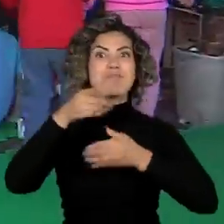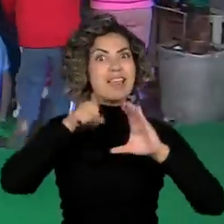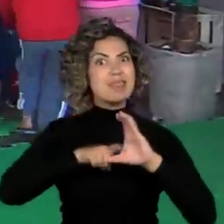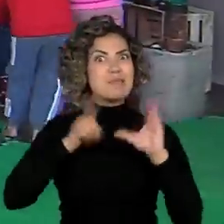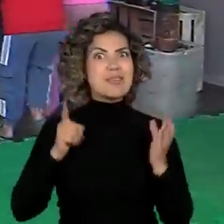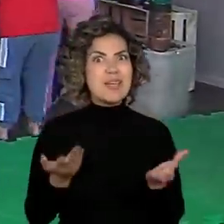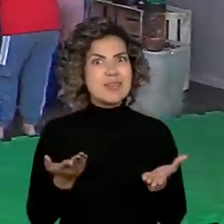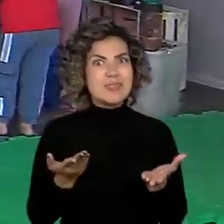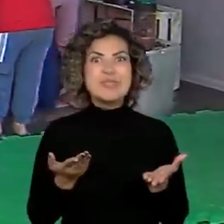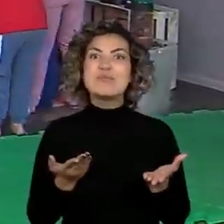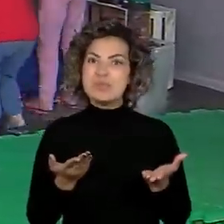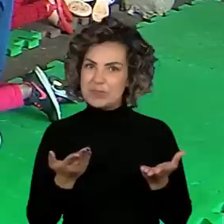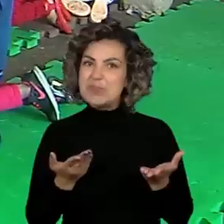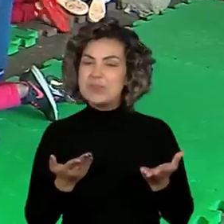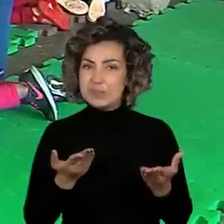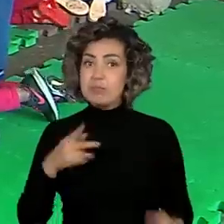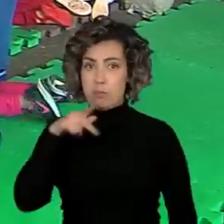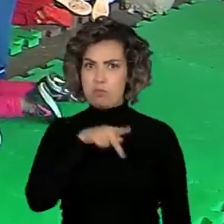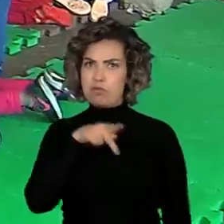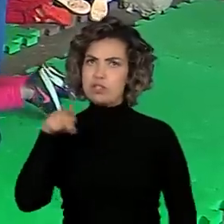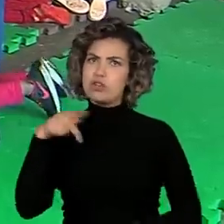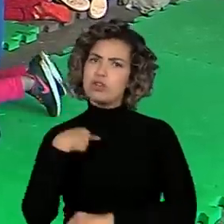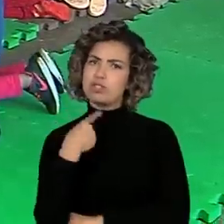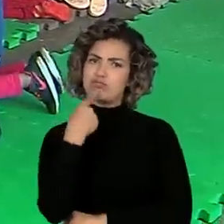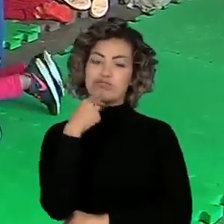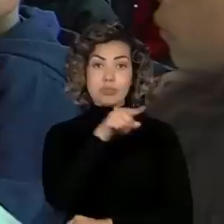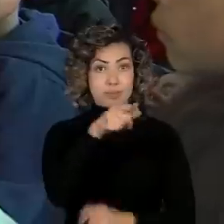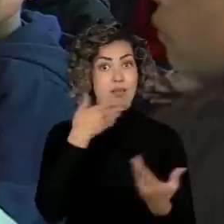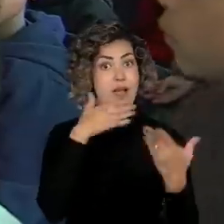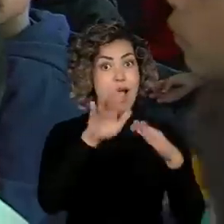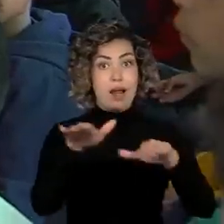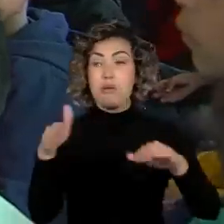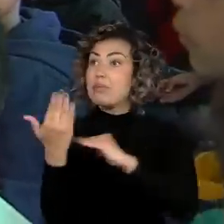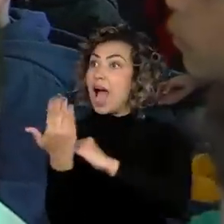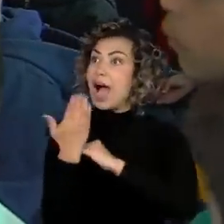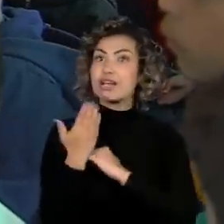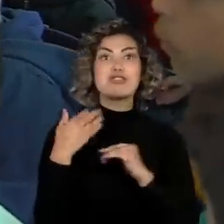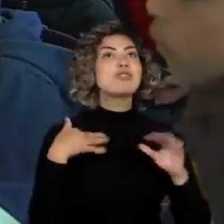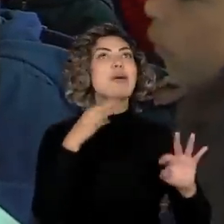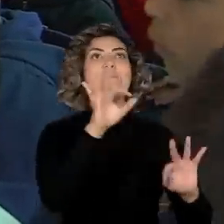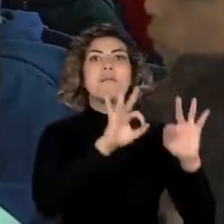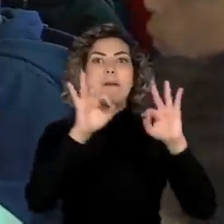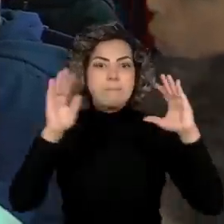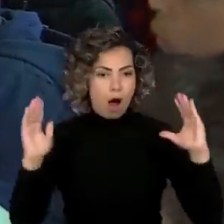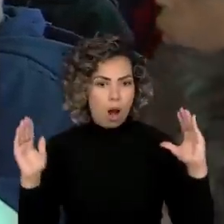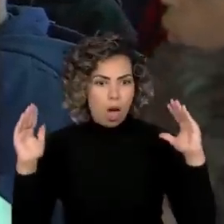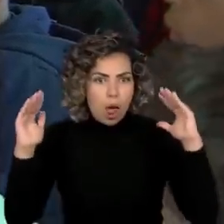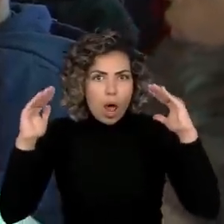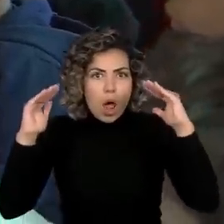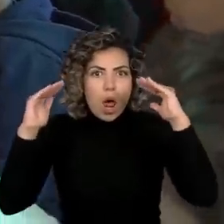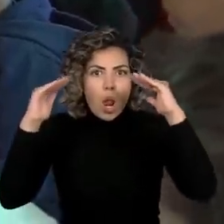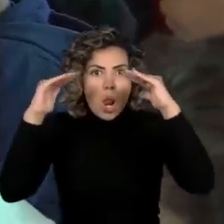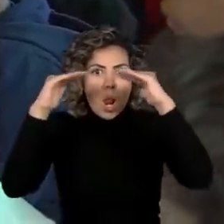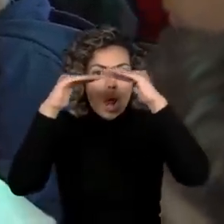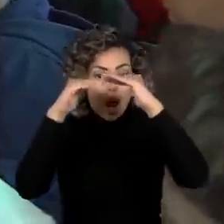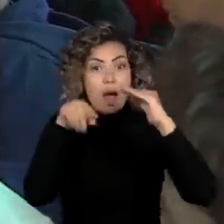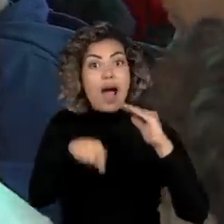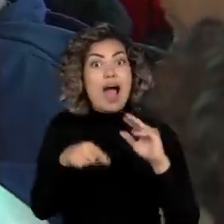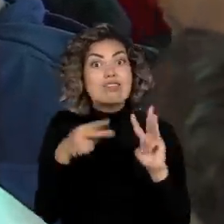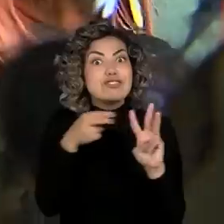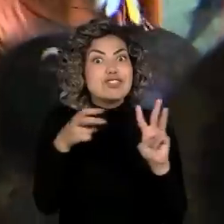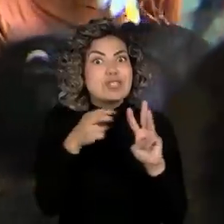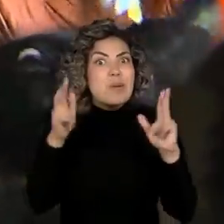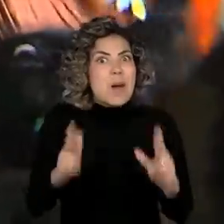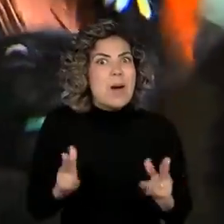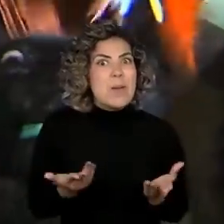As professoras até montaram, com a ajuda dos alunos, uma oca indígena no meio da escola. Pega, pega!